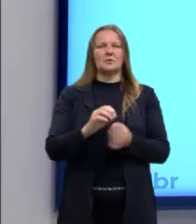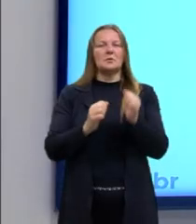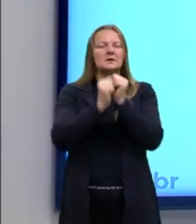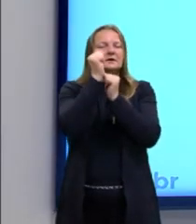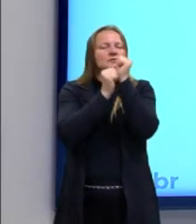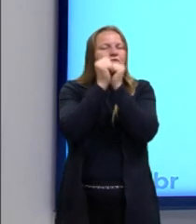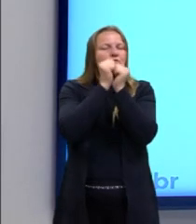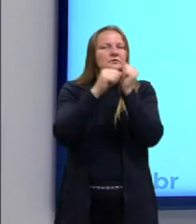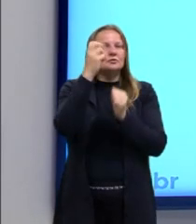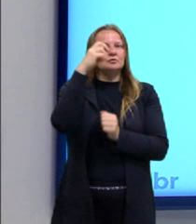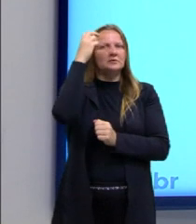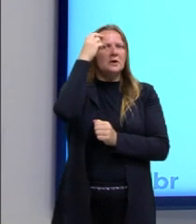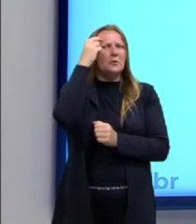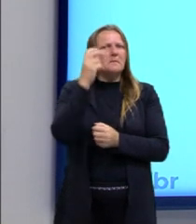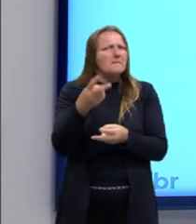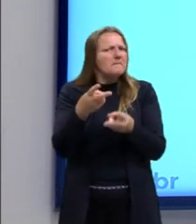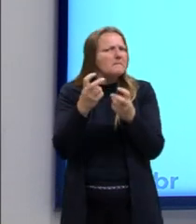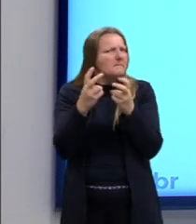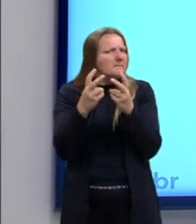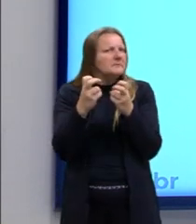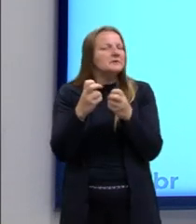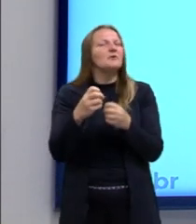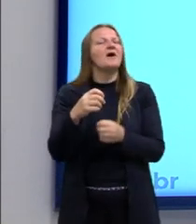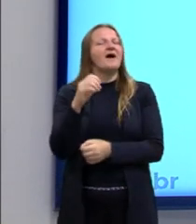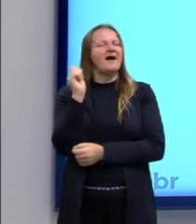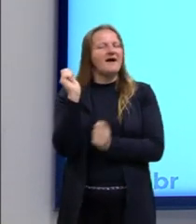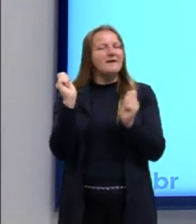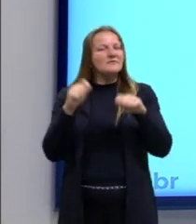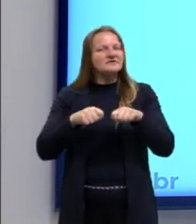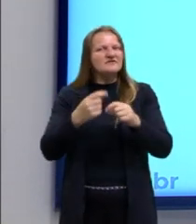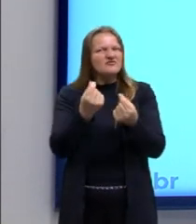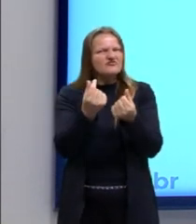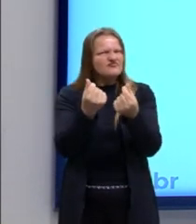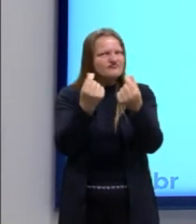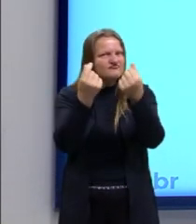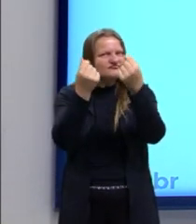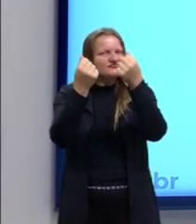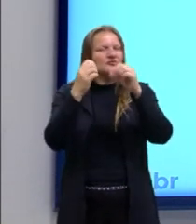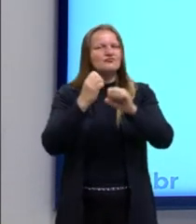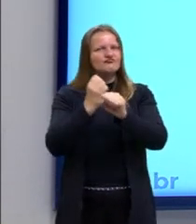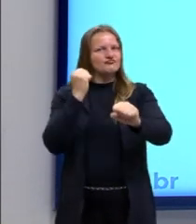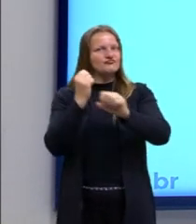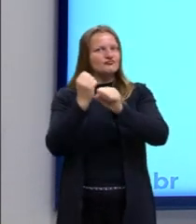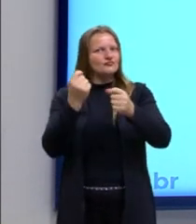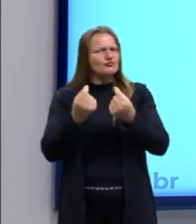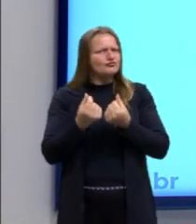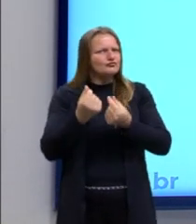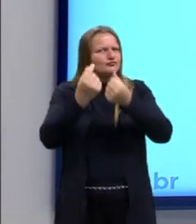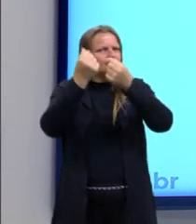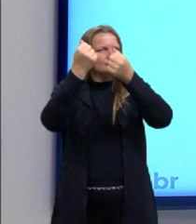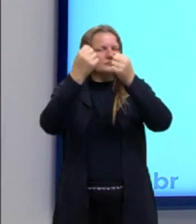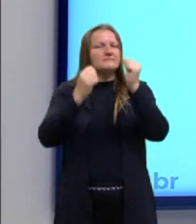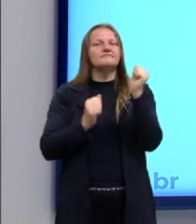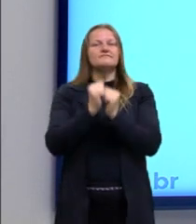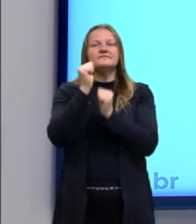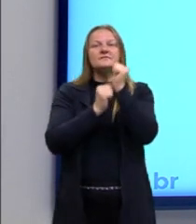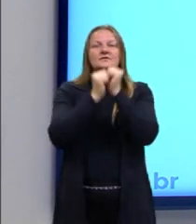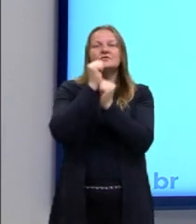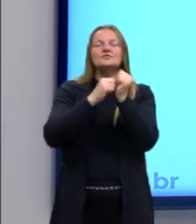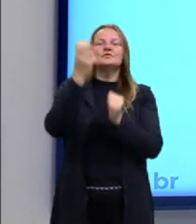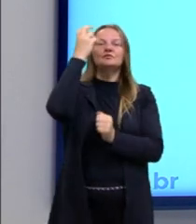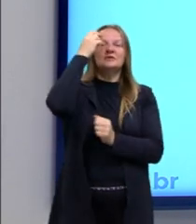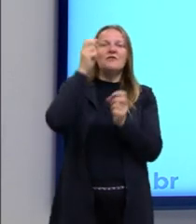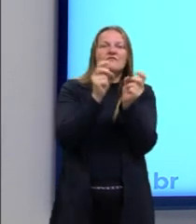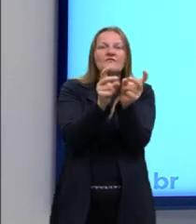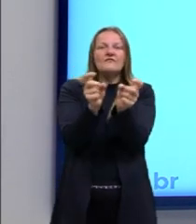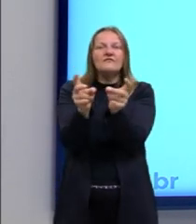percebeu que a cultura também era um elemento de lucro. E aí, portanto, a partir daí, começa-se, essa venda, essa preocupação